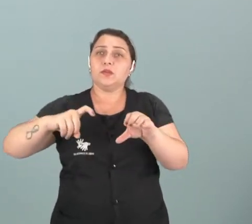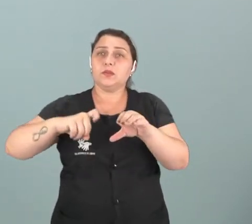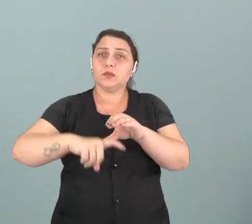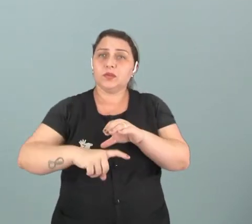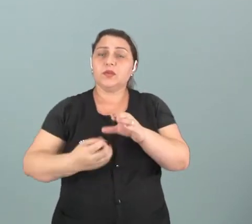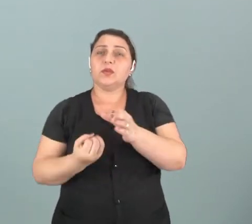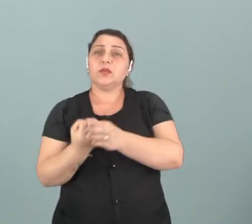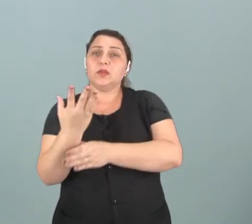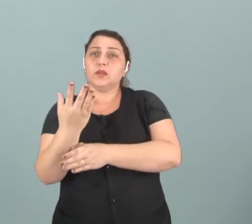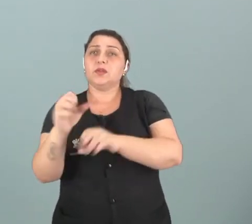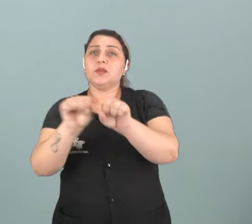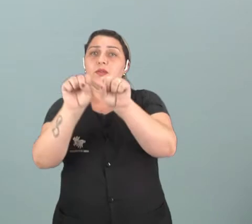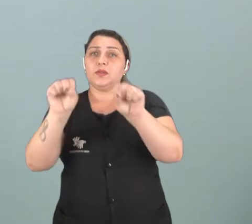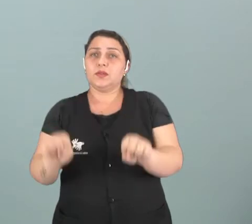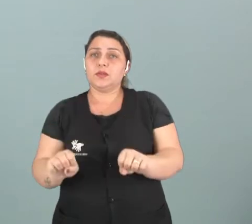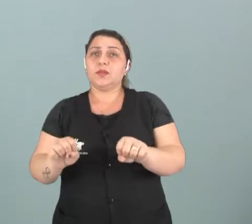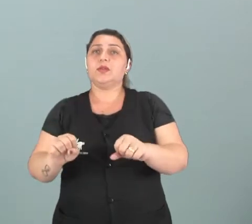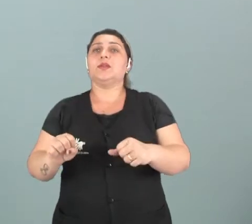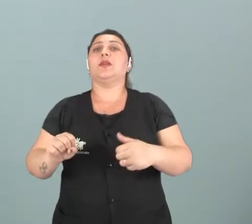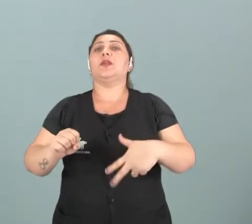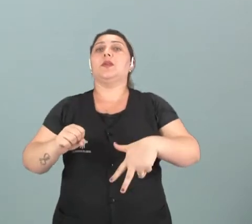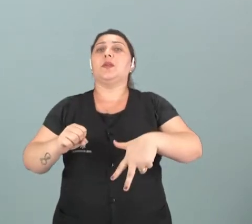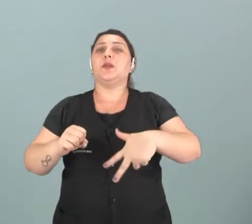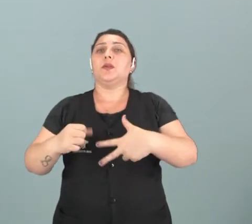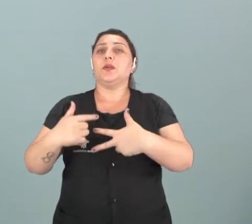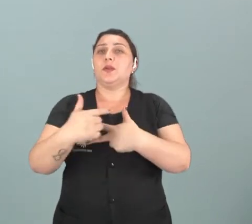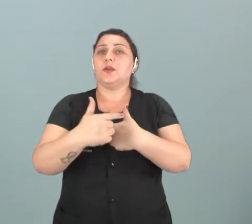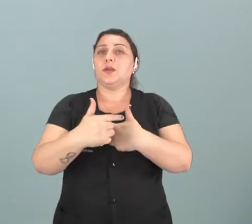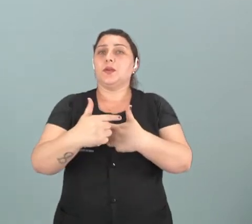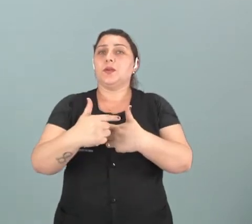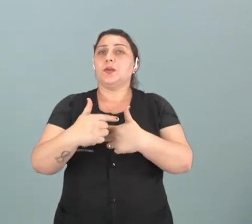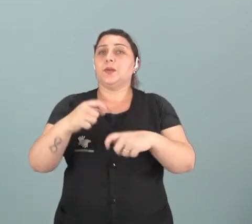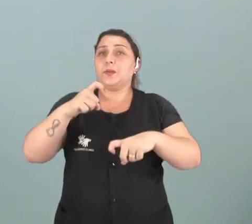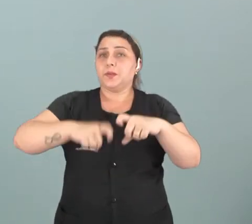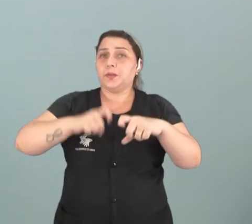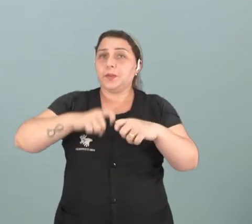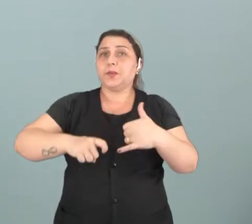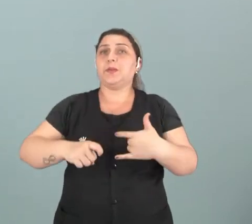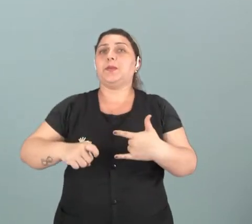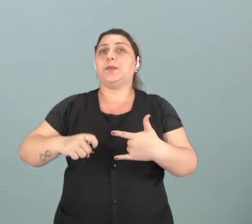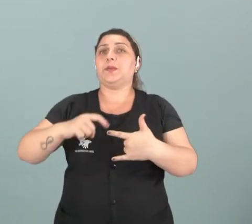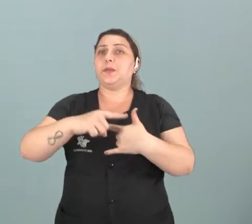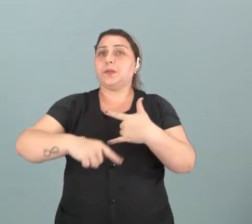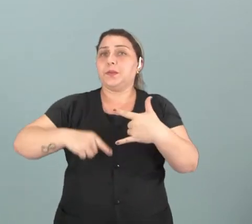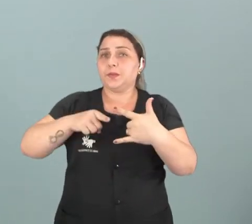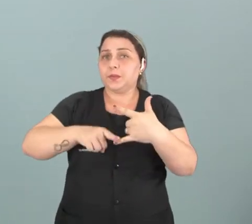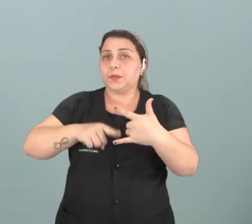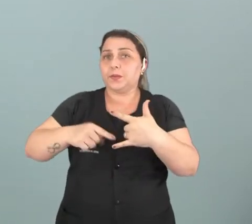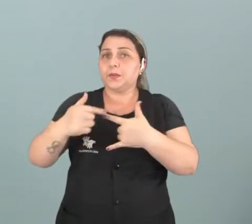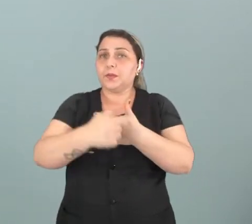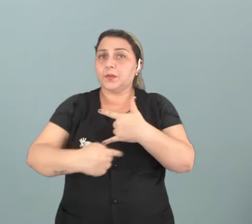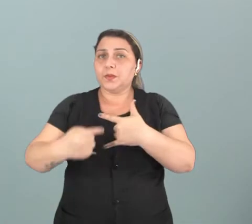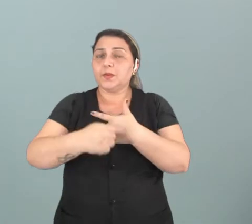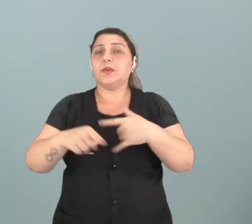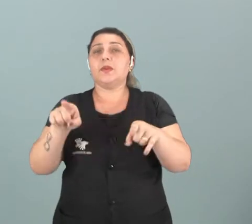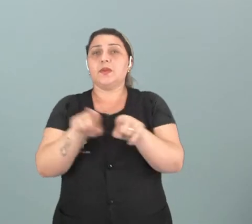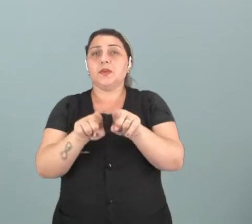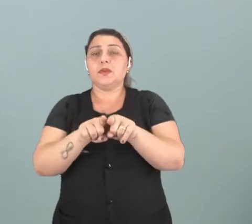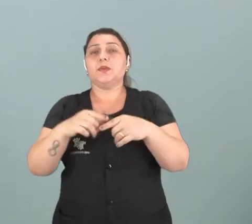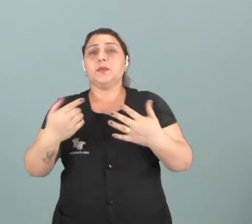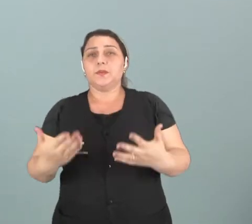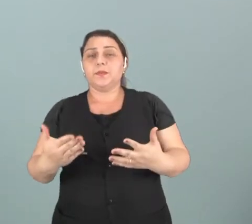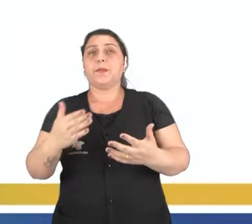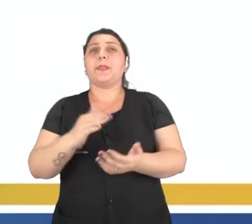sistema reprodutor feminino, tá? Então são dois termos diferentes, apesar de serem utilizados muitas vezes como sinônimos.